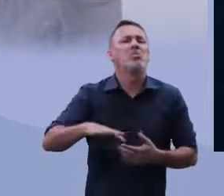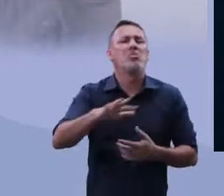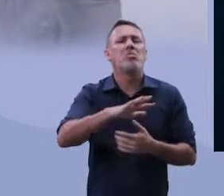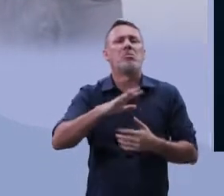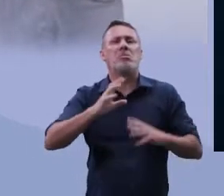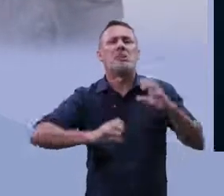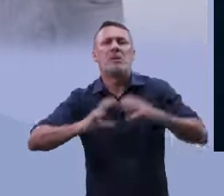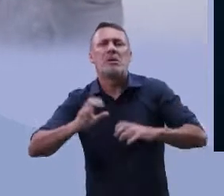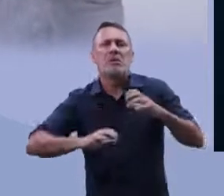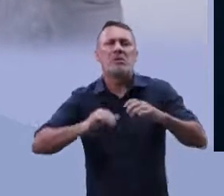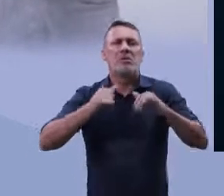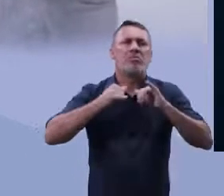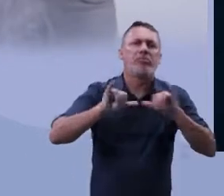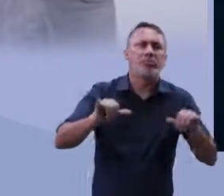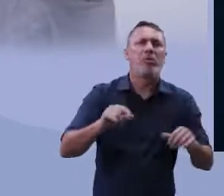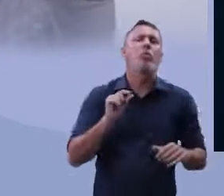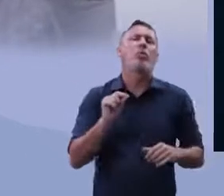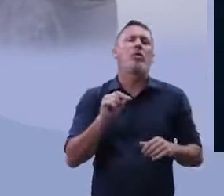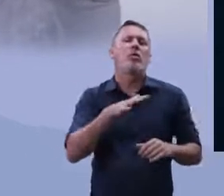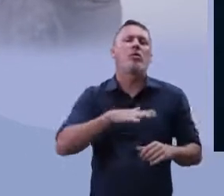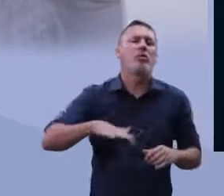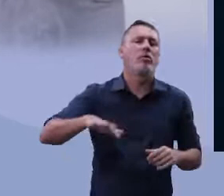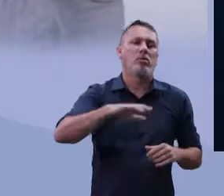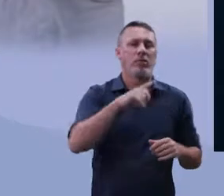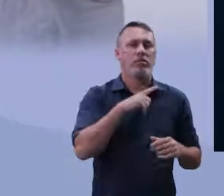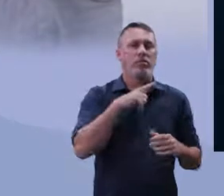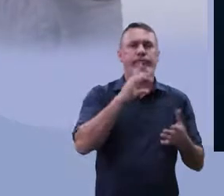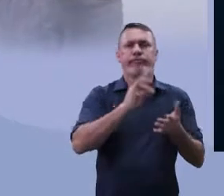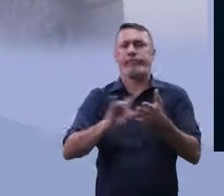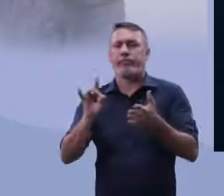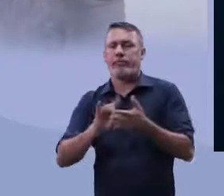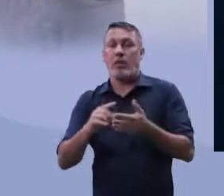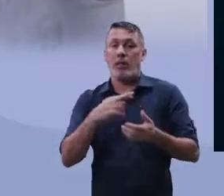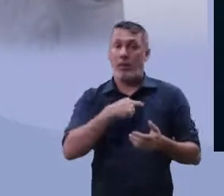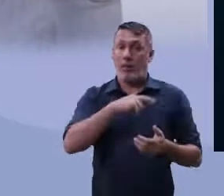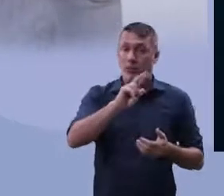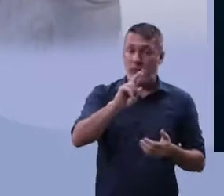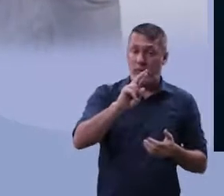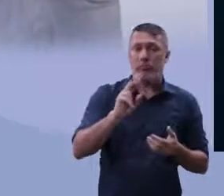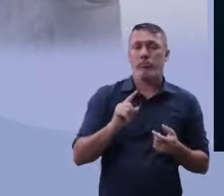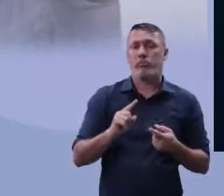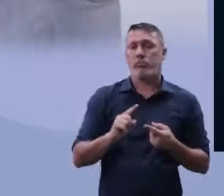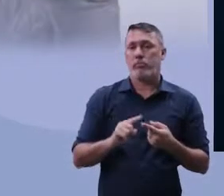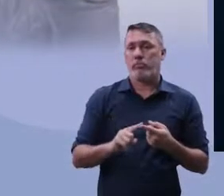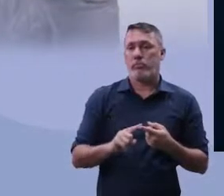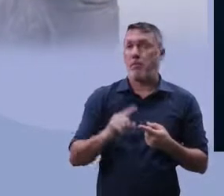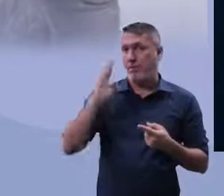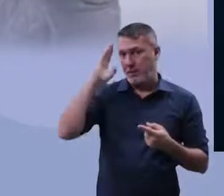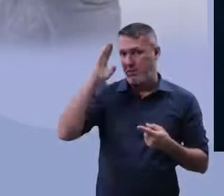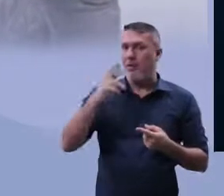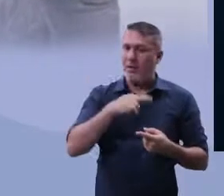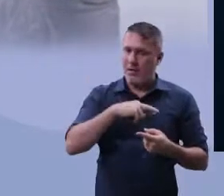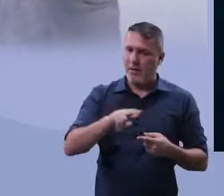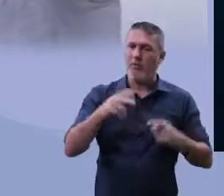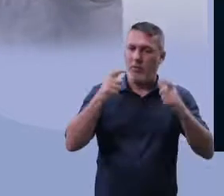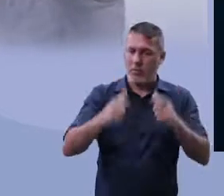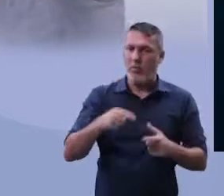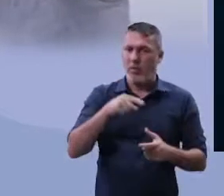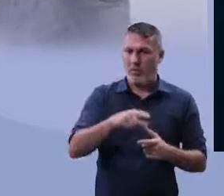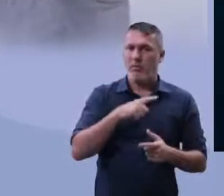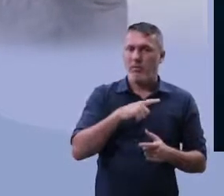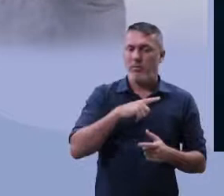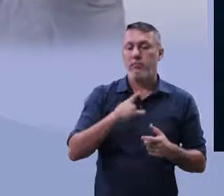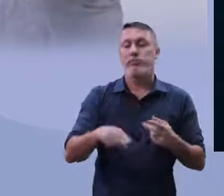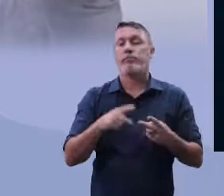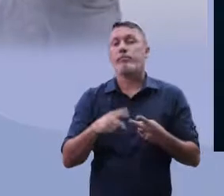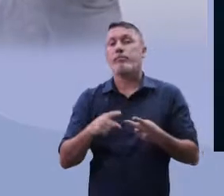além da questão religiosa, você ter a questão da diferença religiosa nesse conflito,